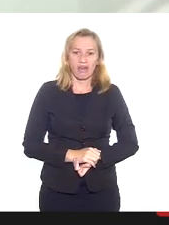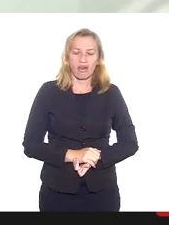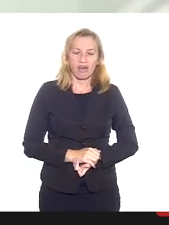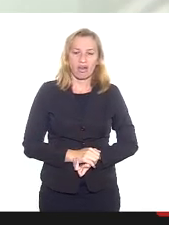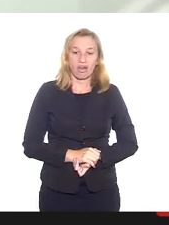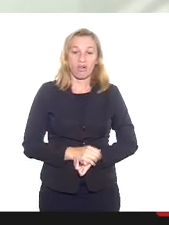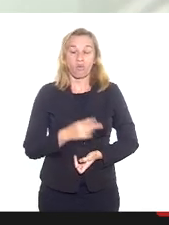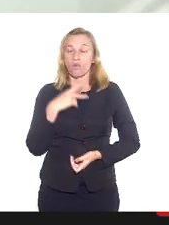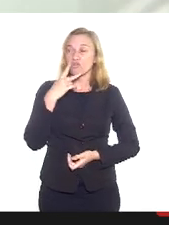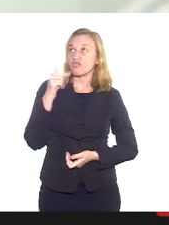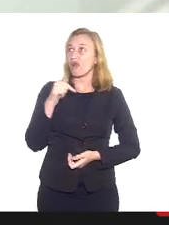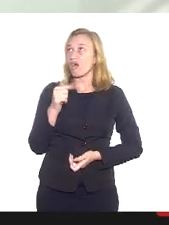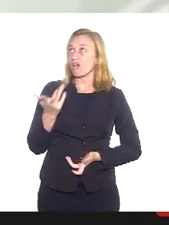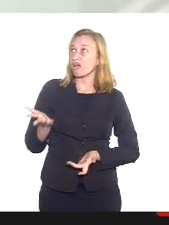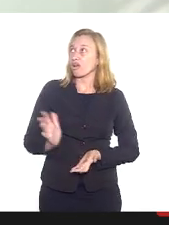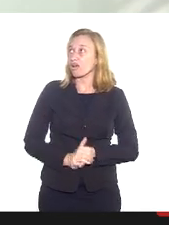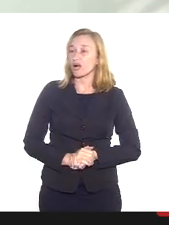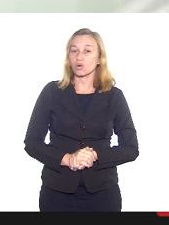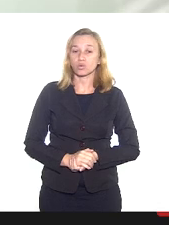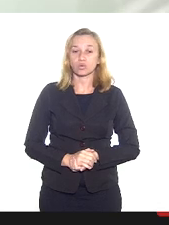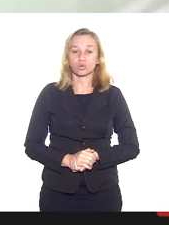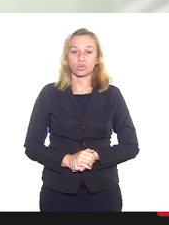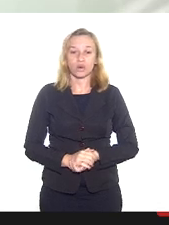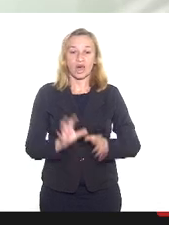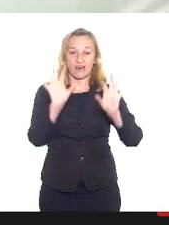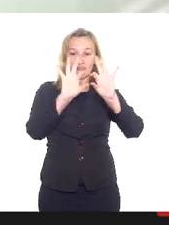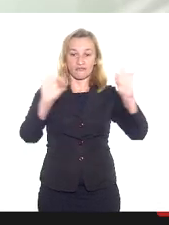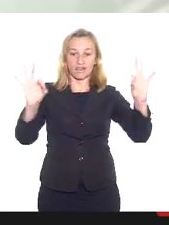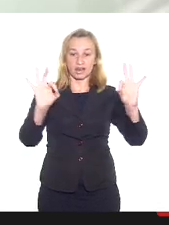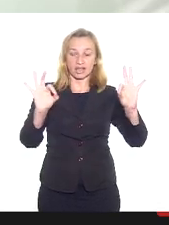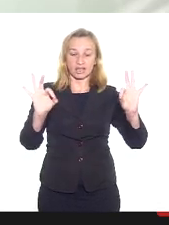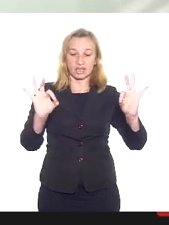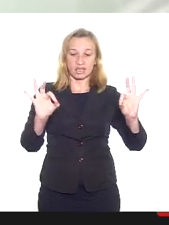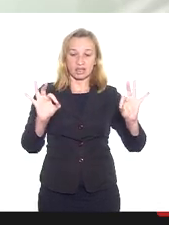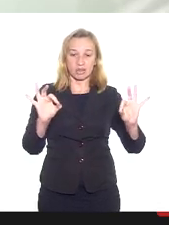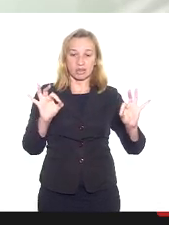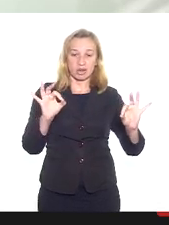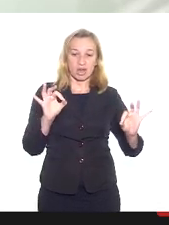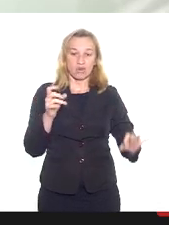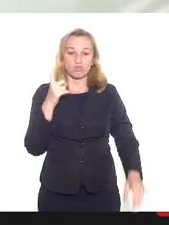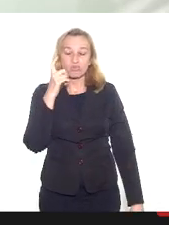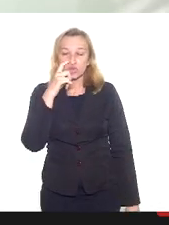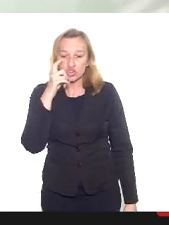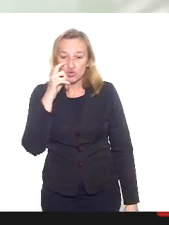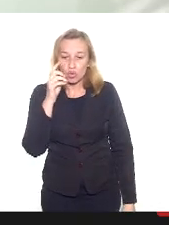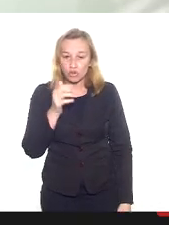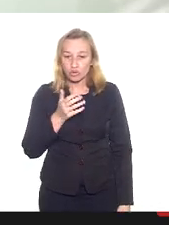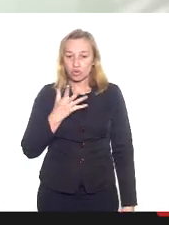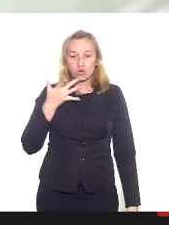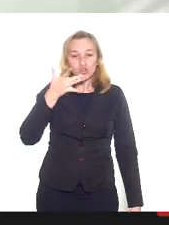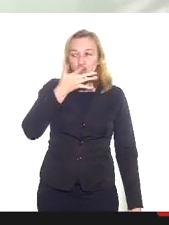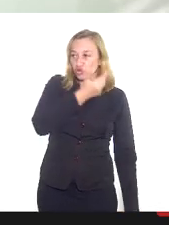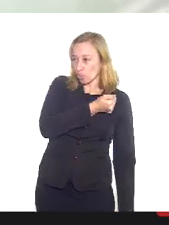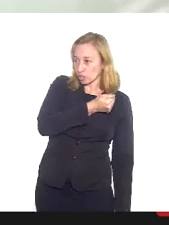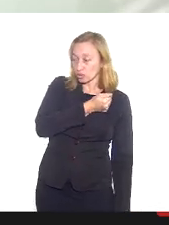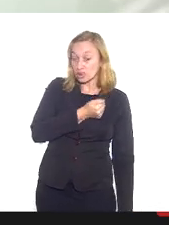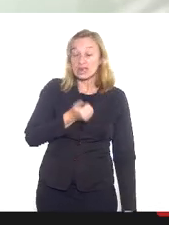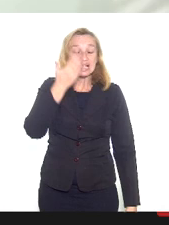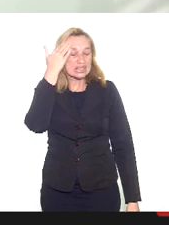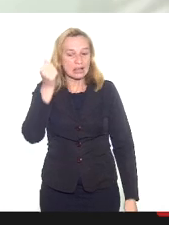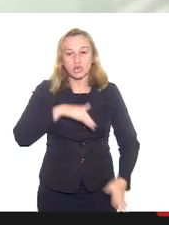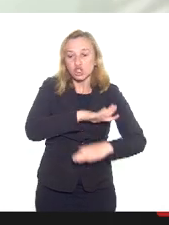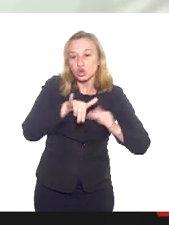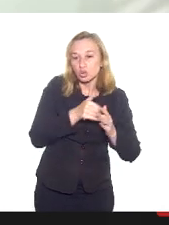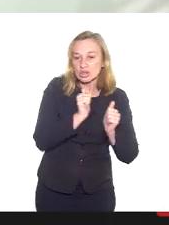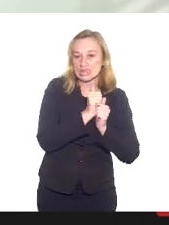como diz aqui o ditado popular, a última bolacha do pacote. Então, a gente sabe que em todos os segmentos